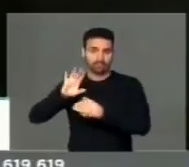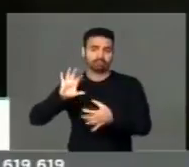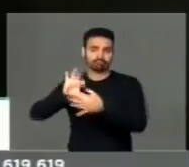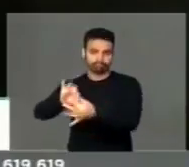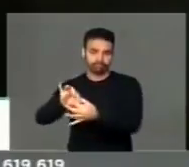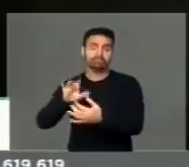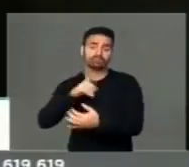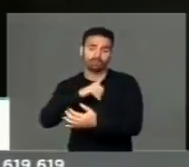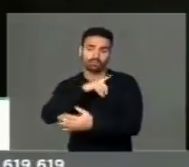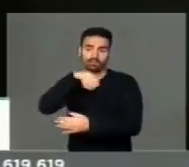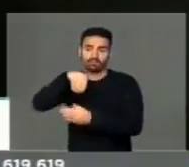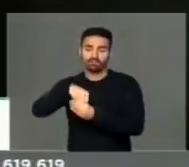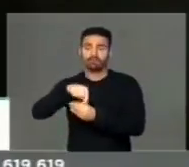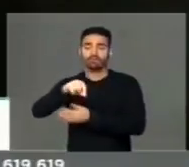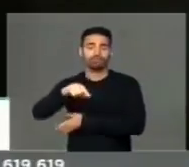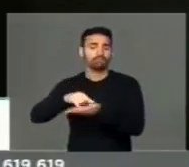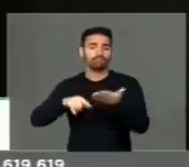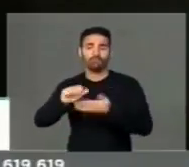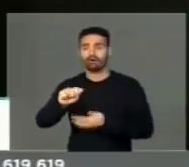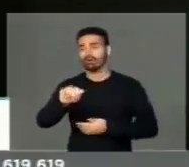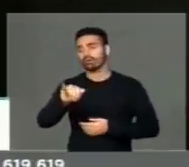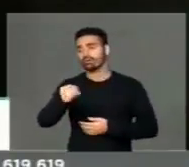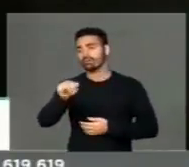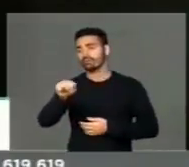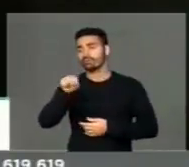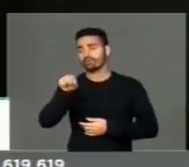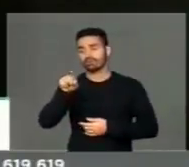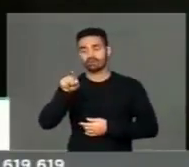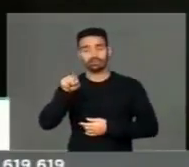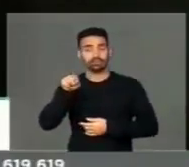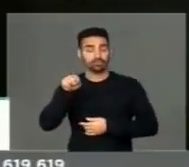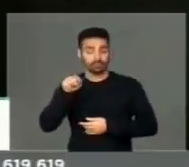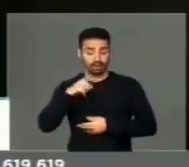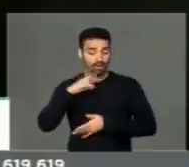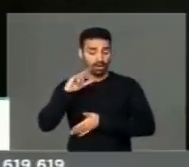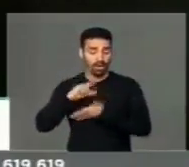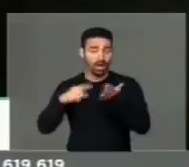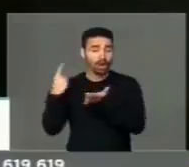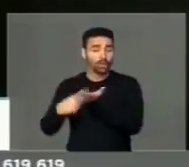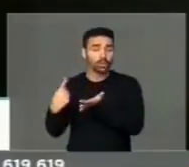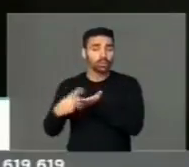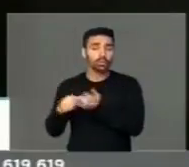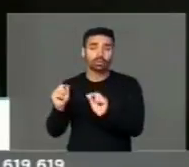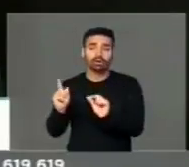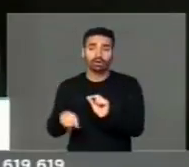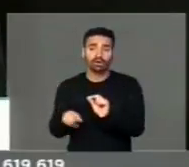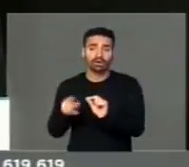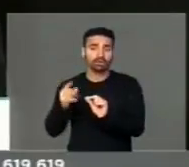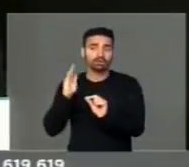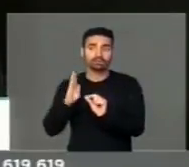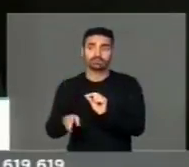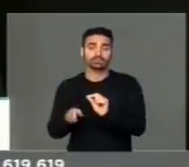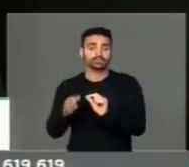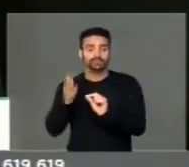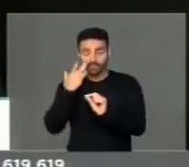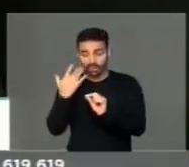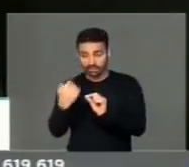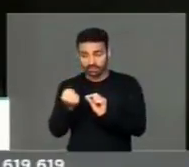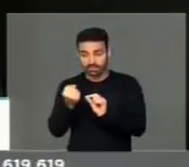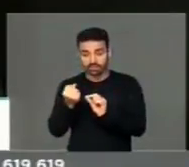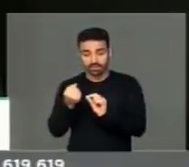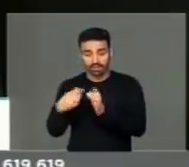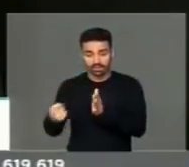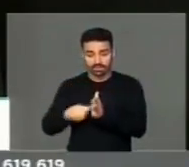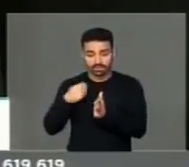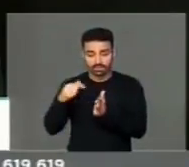e tem dentro desse grande acordo, que é a Convenção das Apostilas, uma automaticidade no reconhecimento da